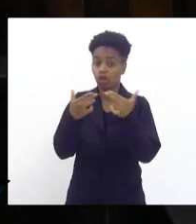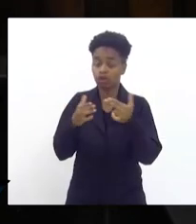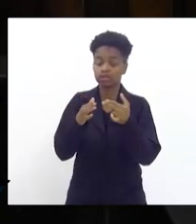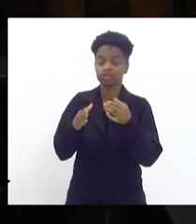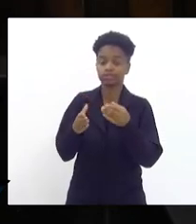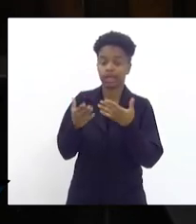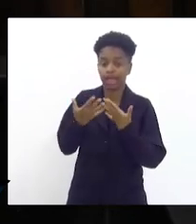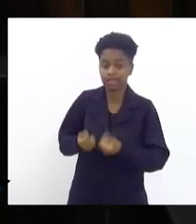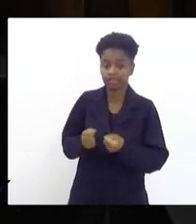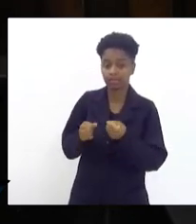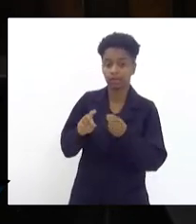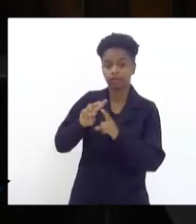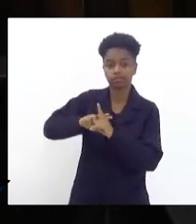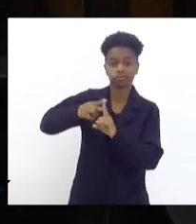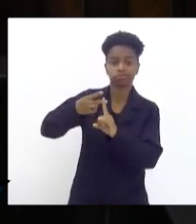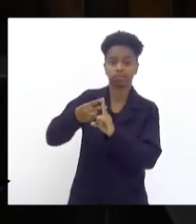mais